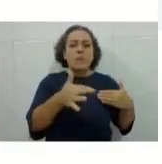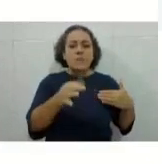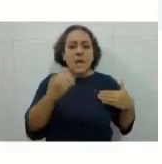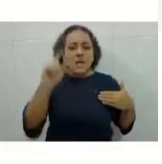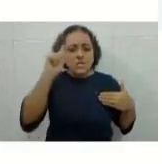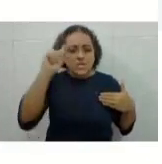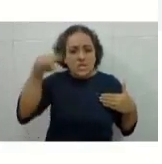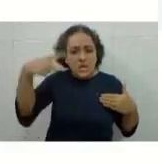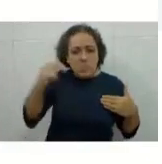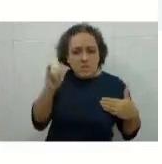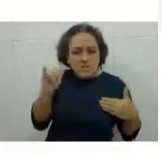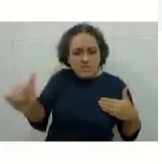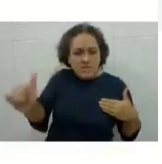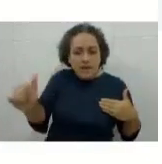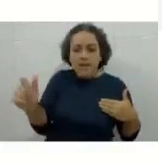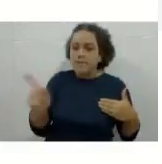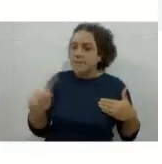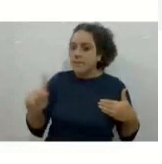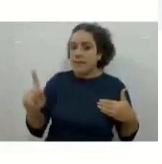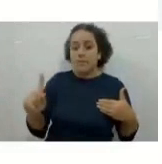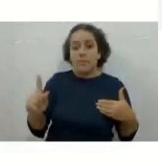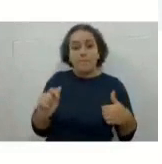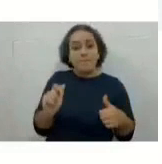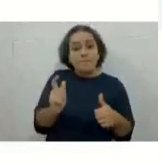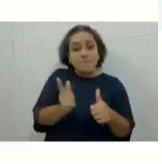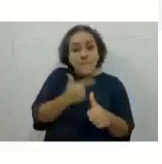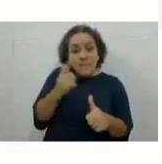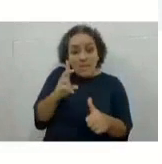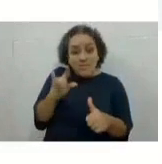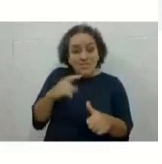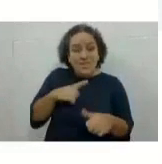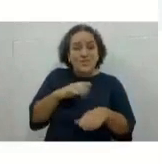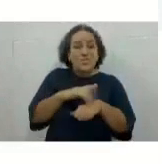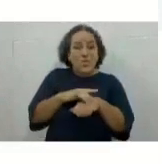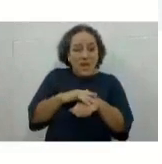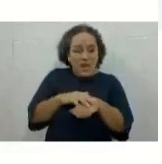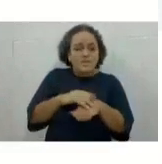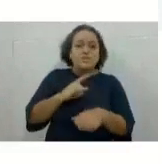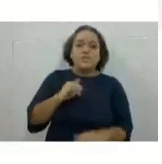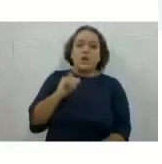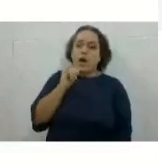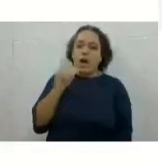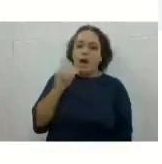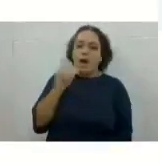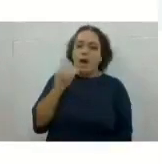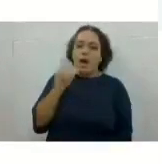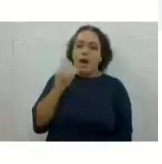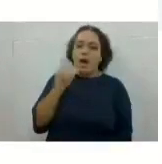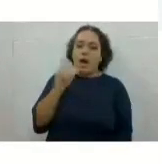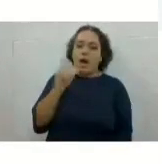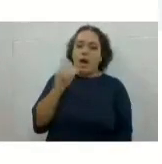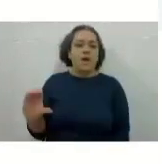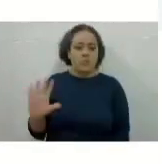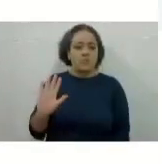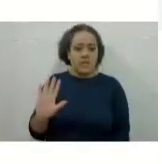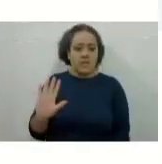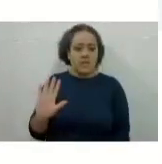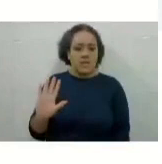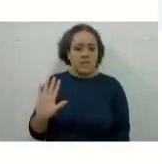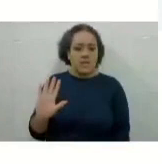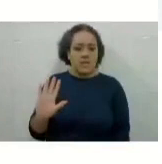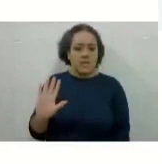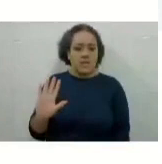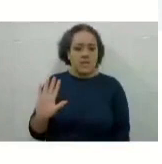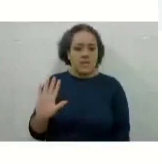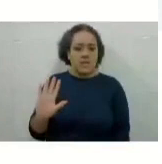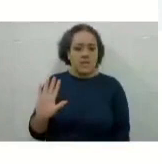estava doente, estava doente e perdeu a avaliação, não. Tá? Não funciona assim, são dois momentos. Um momento,